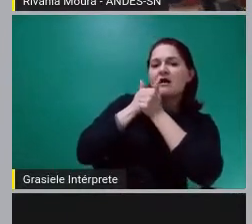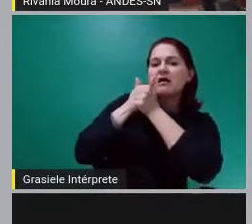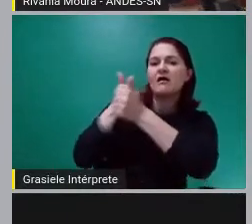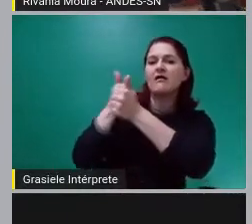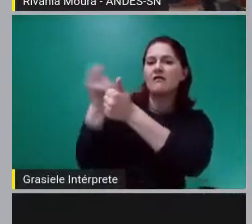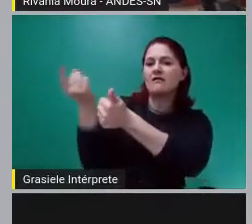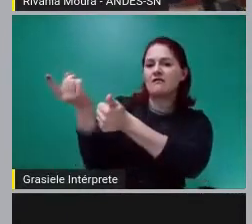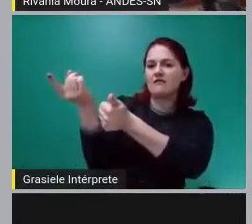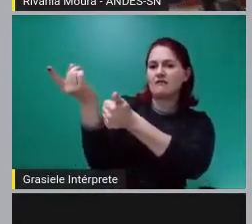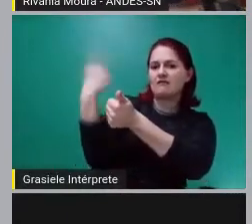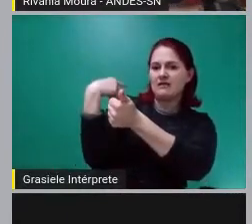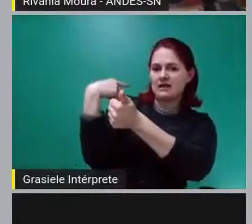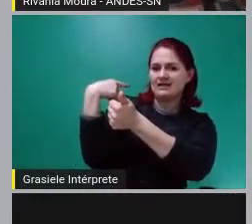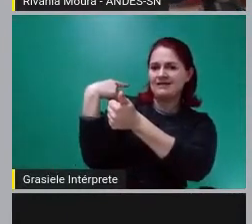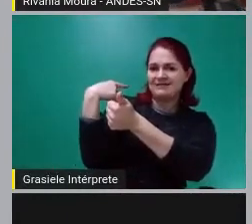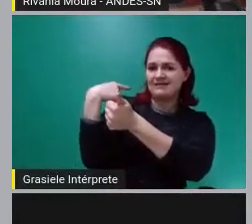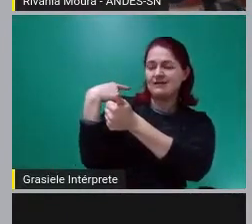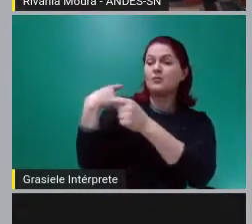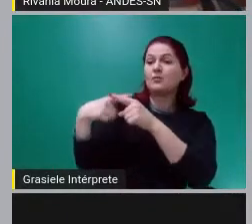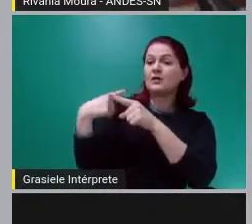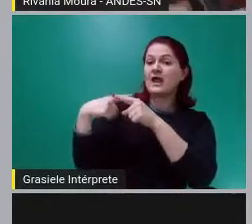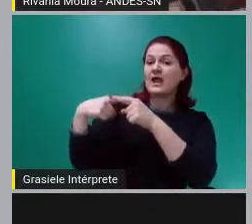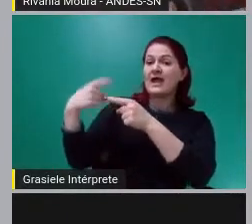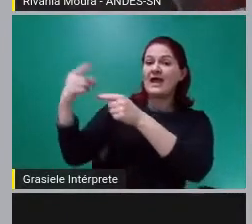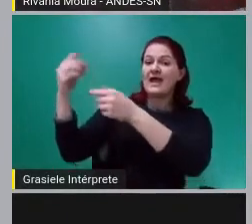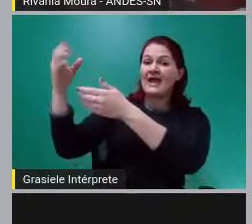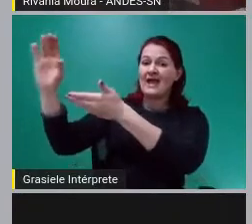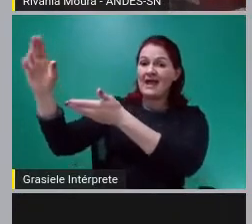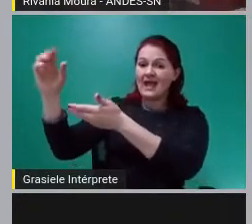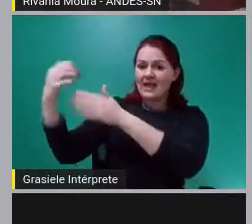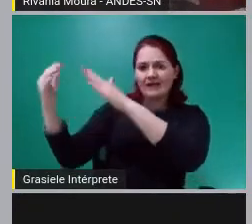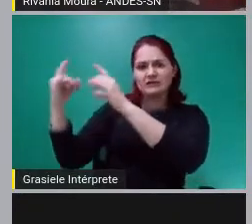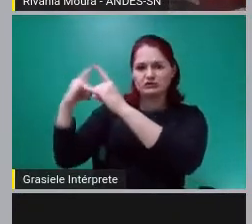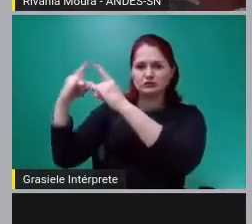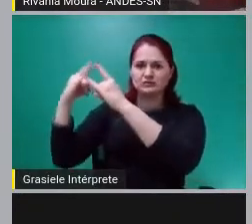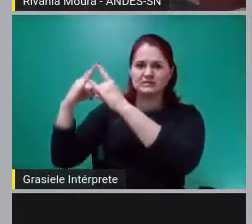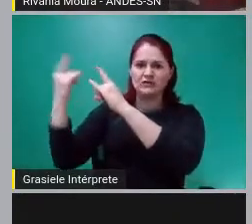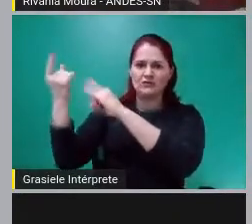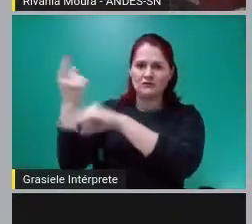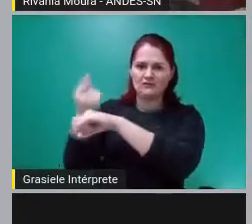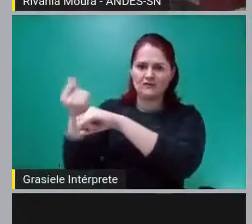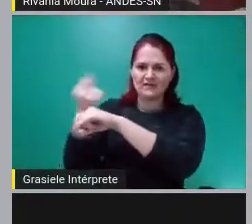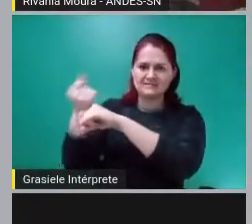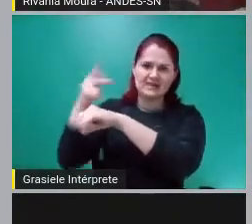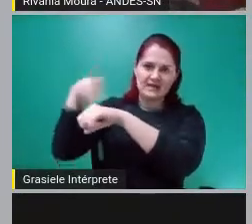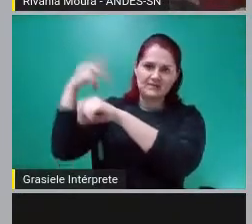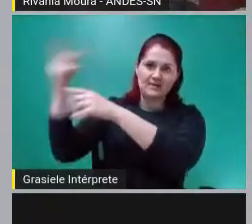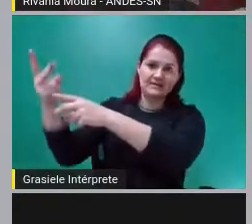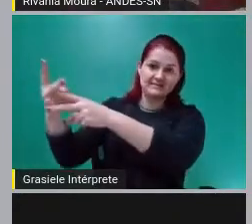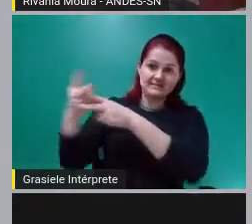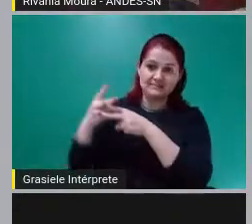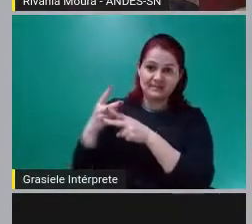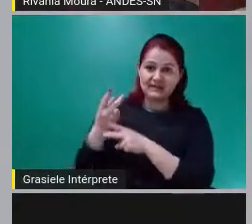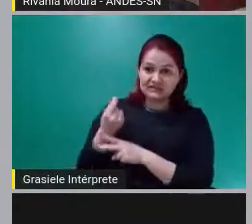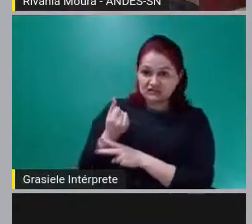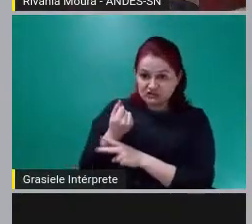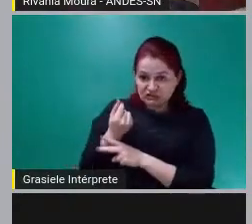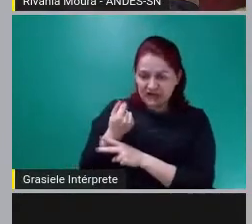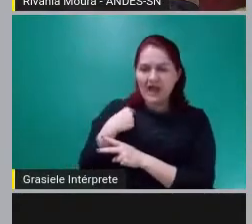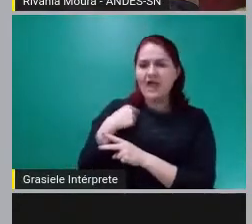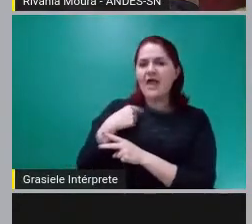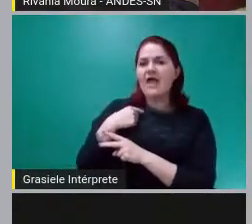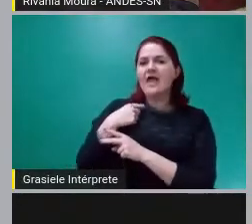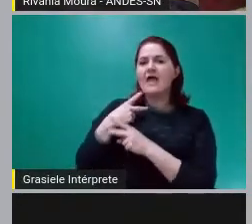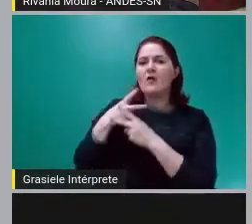pelos credores da dívida pública. Então, esse trabalho é um trabalho importante. Por quê? Porque